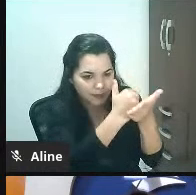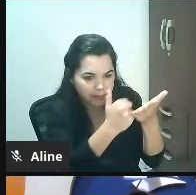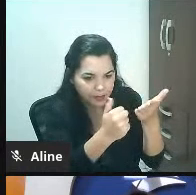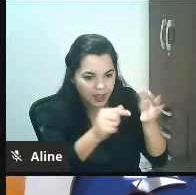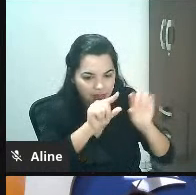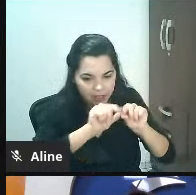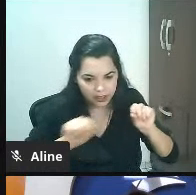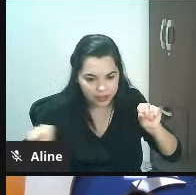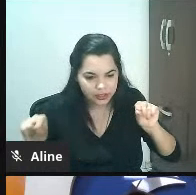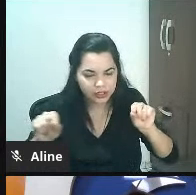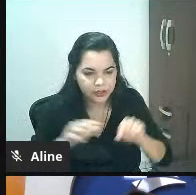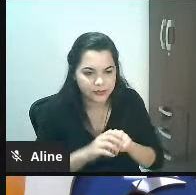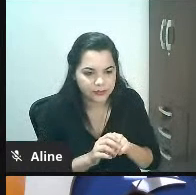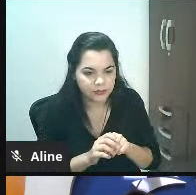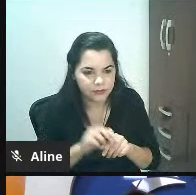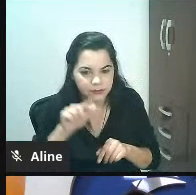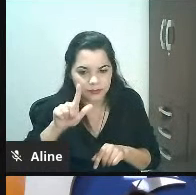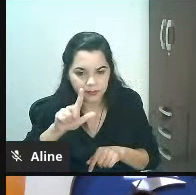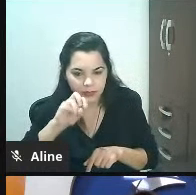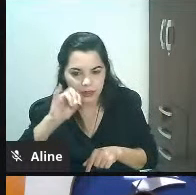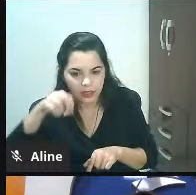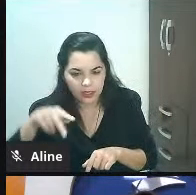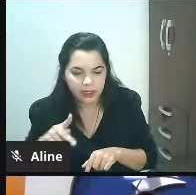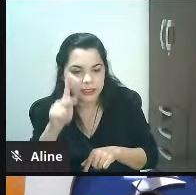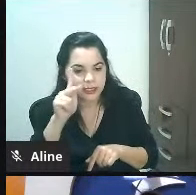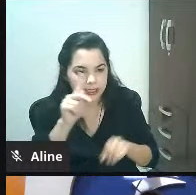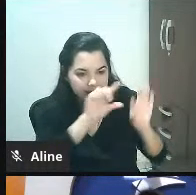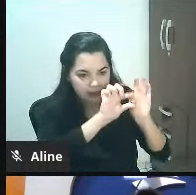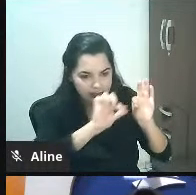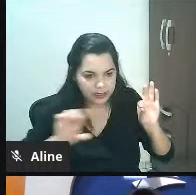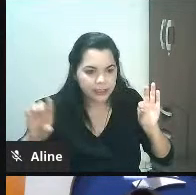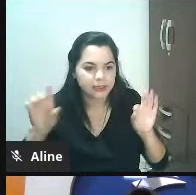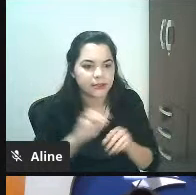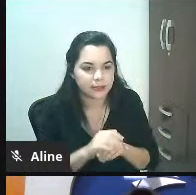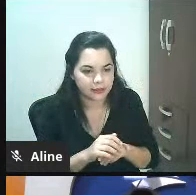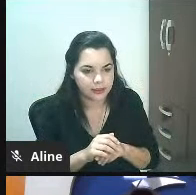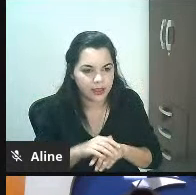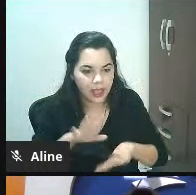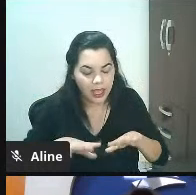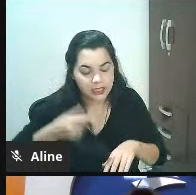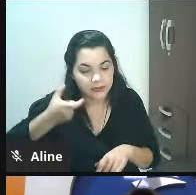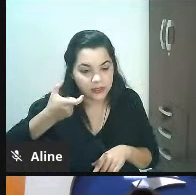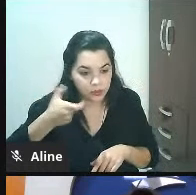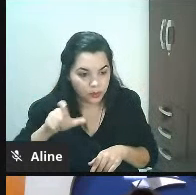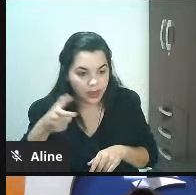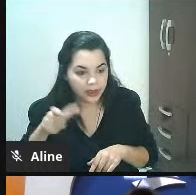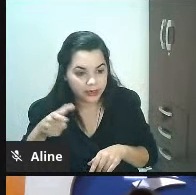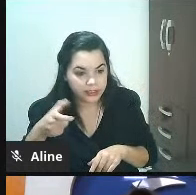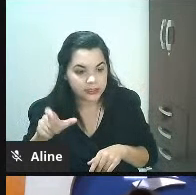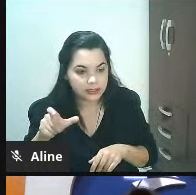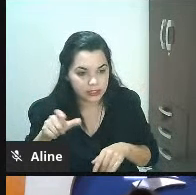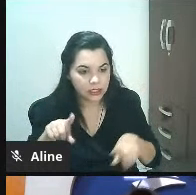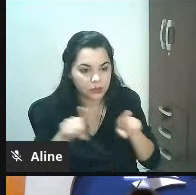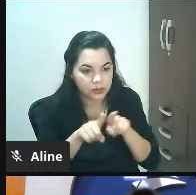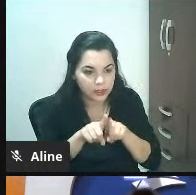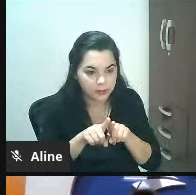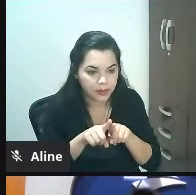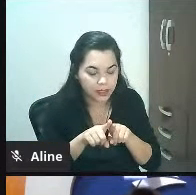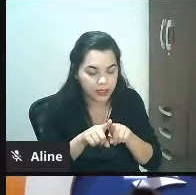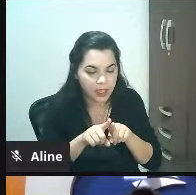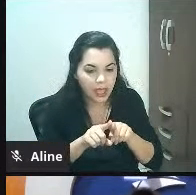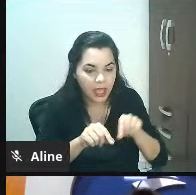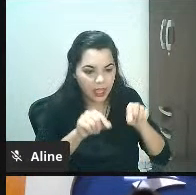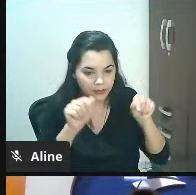link por exemplo tem bandeira de cartão de crédito que você consegue colocar o link para o cliente pagar